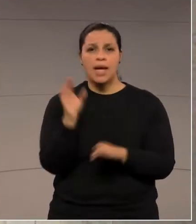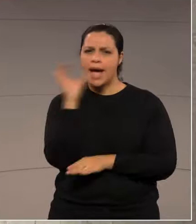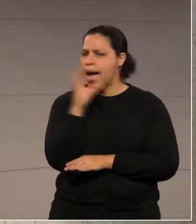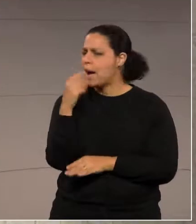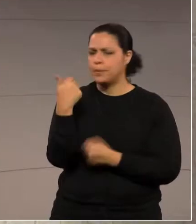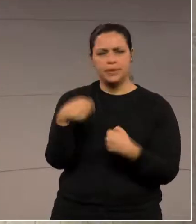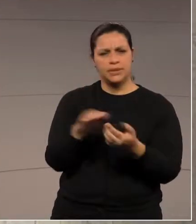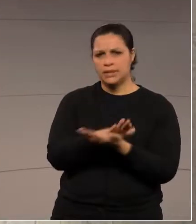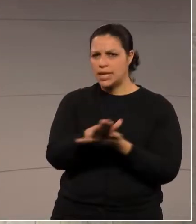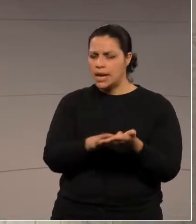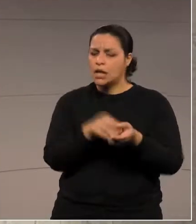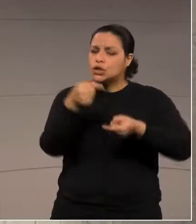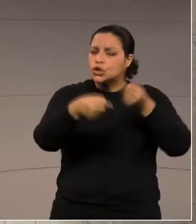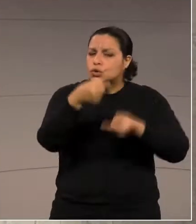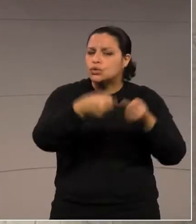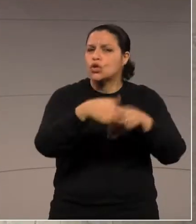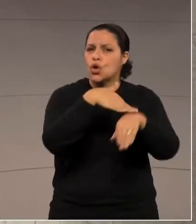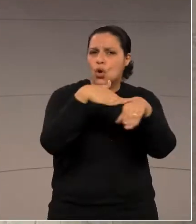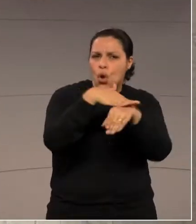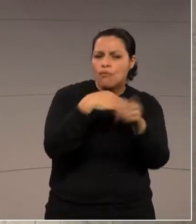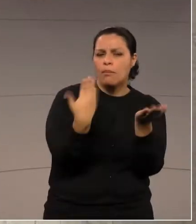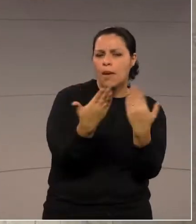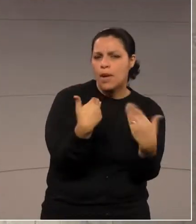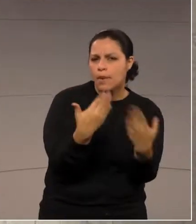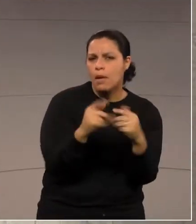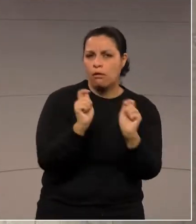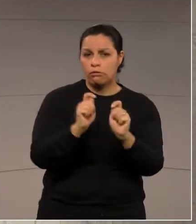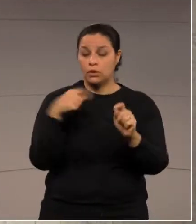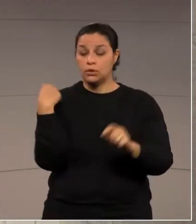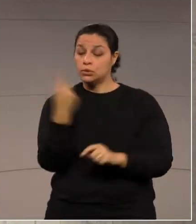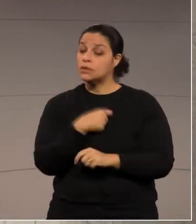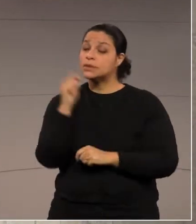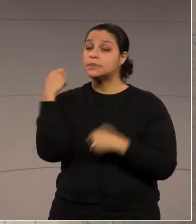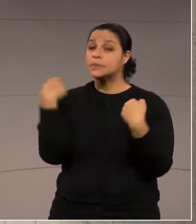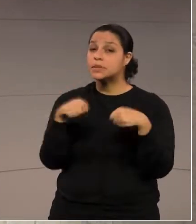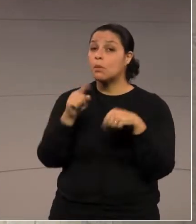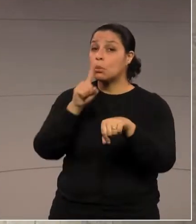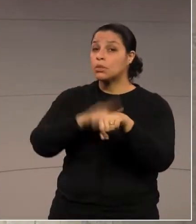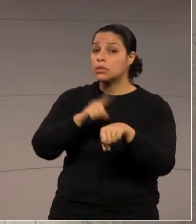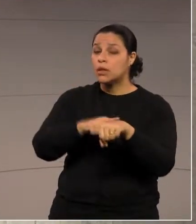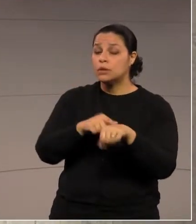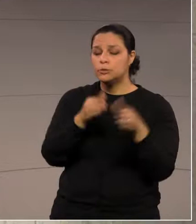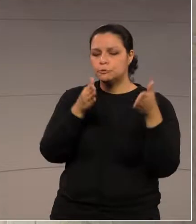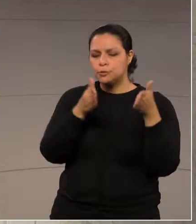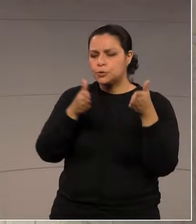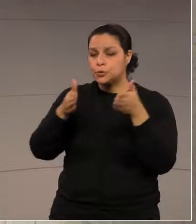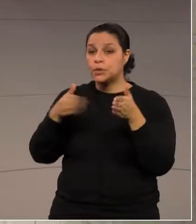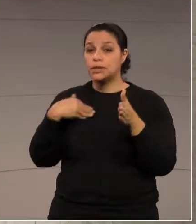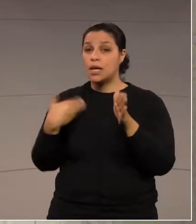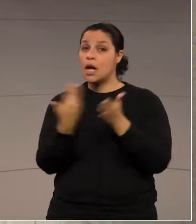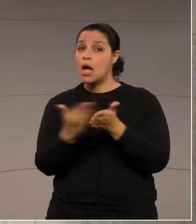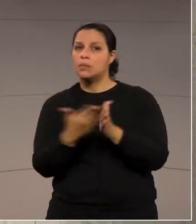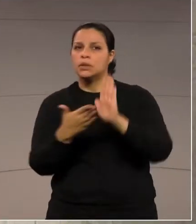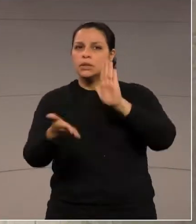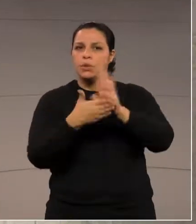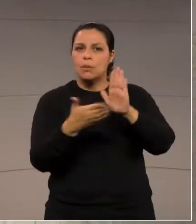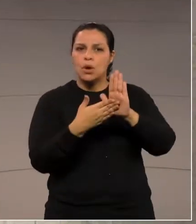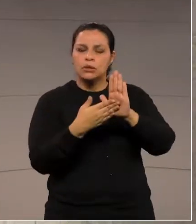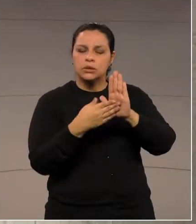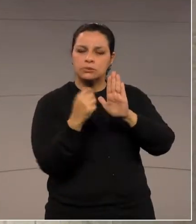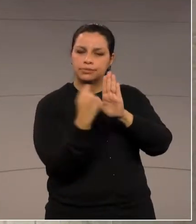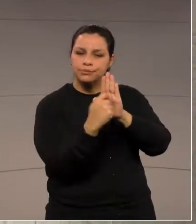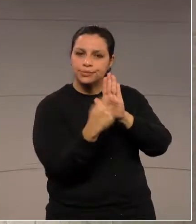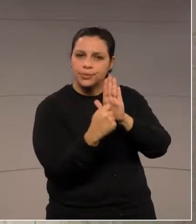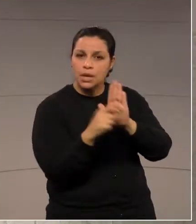a discussão e o debate. Então, nós precisamos desse tempo. Tem propostas sendo construídas.